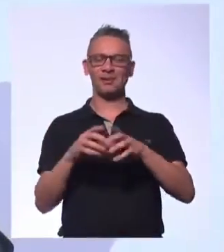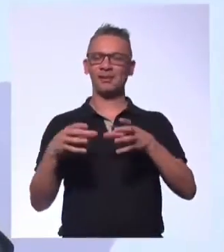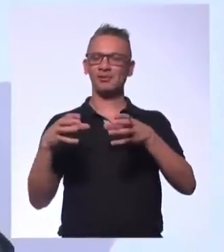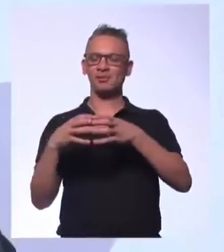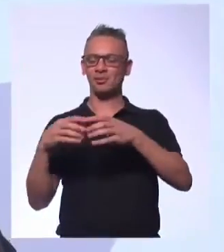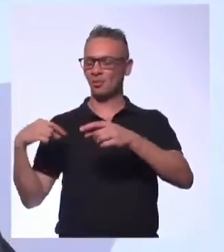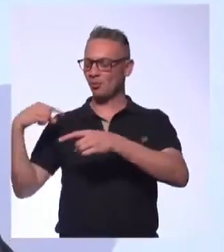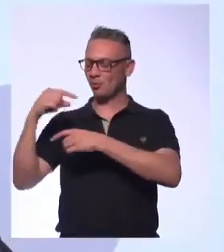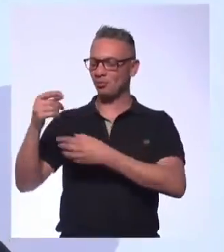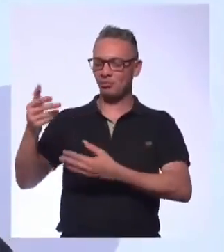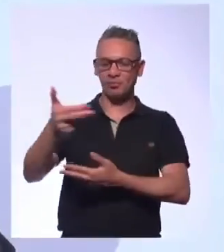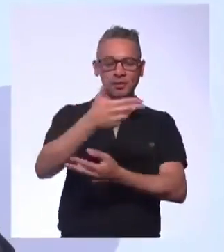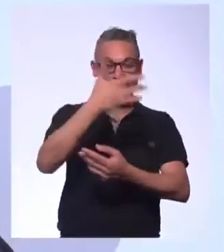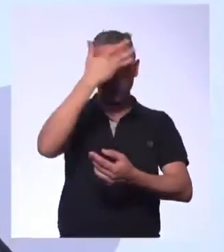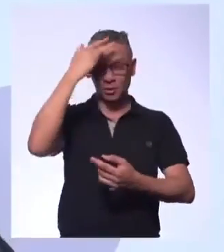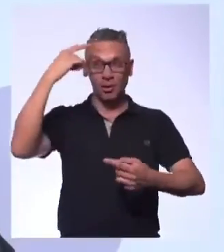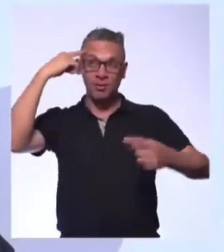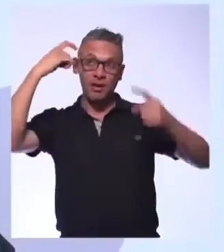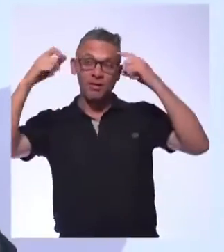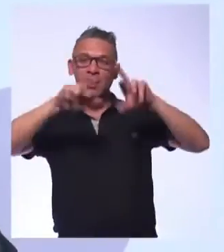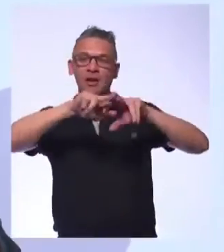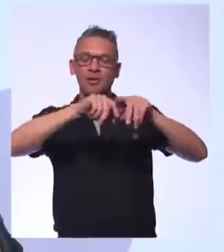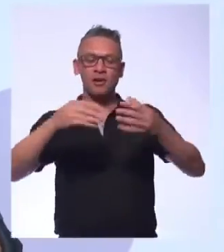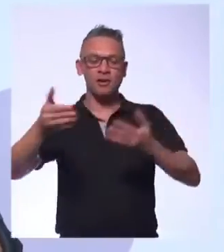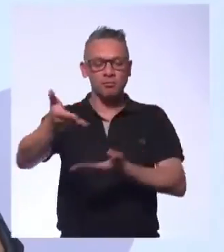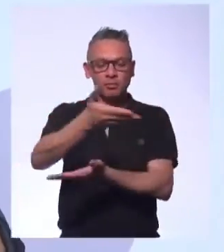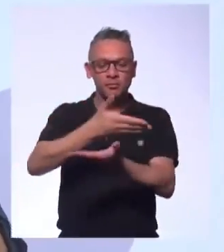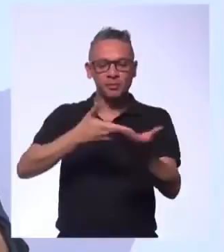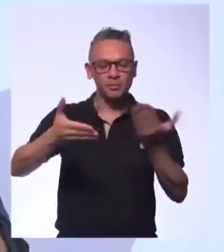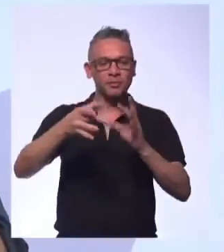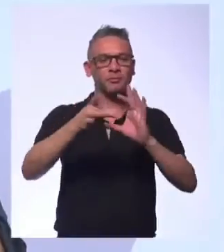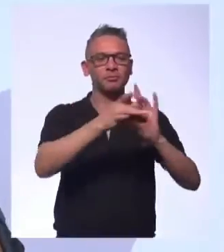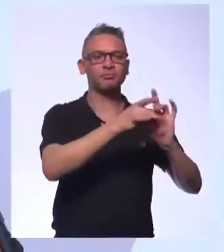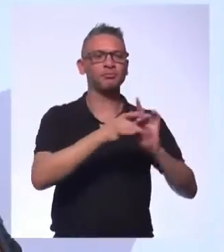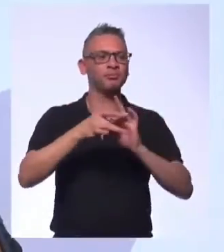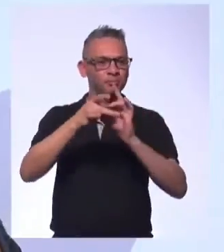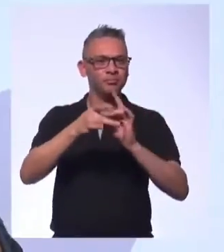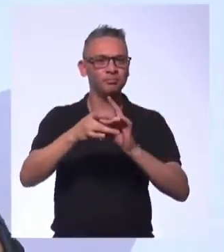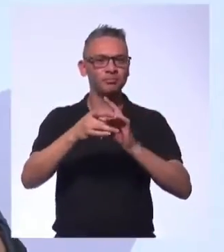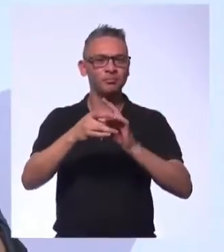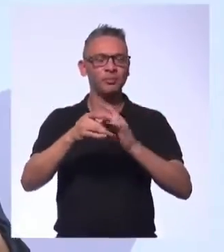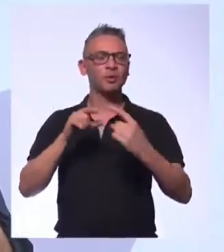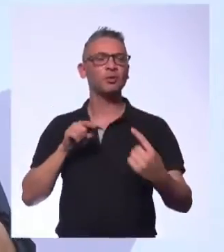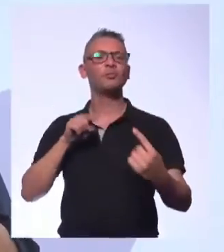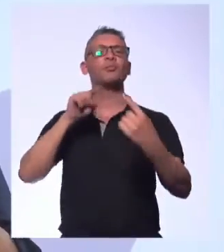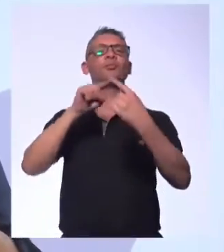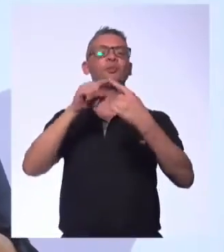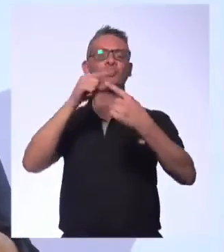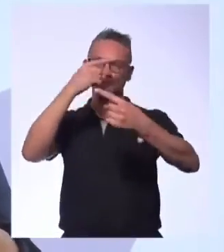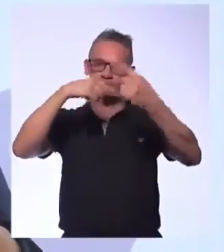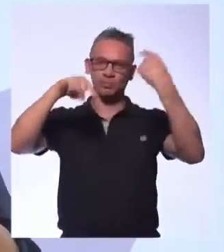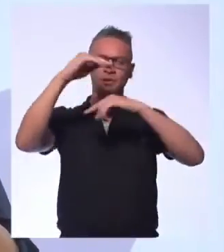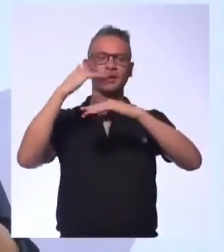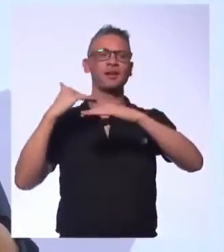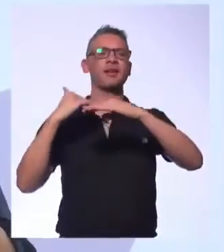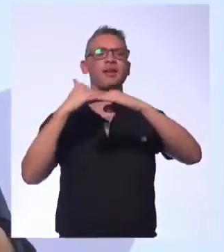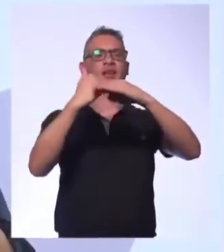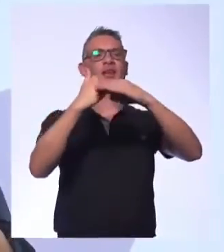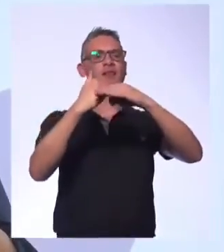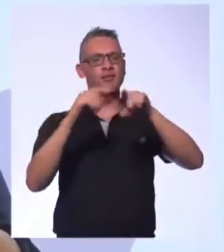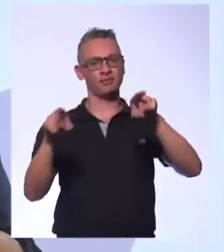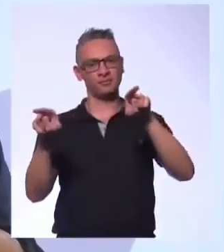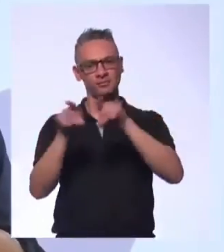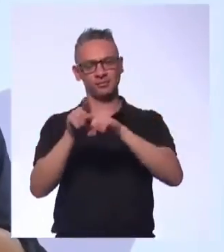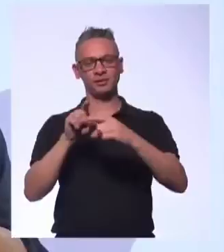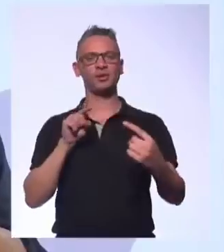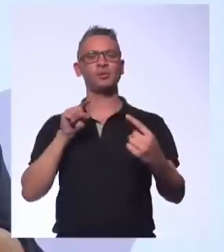todas essas pessoas, diferentes ideias, com diferentes propósitos, mas todos eles acabam buscando sempre essa igualdade em cima dos